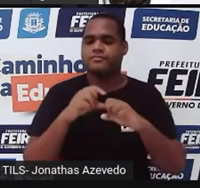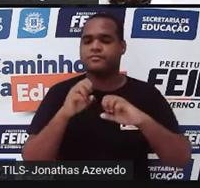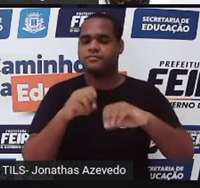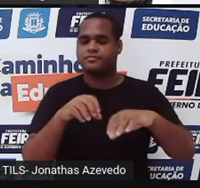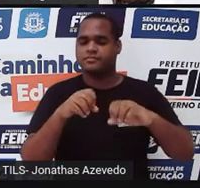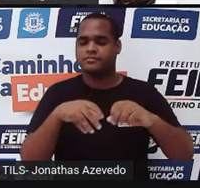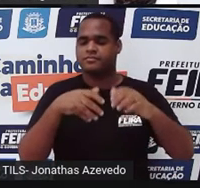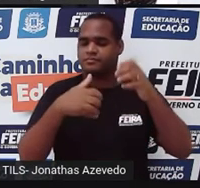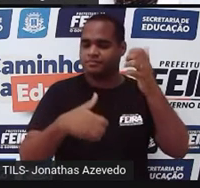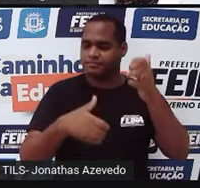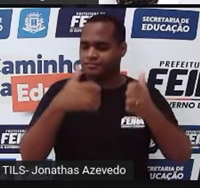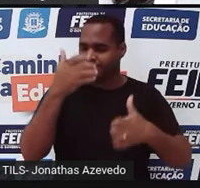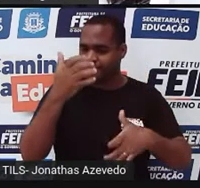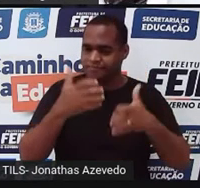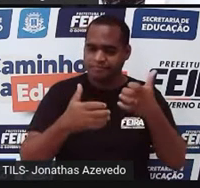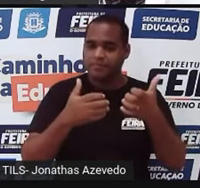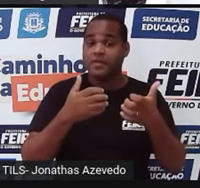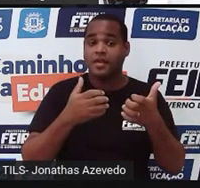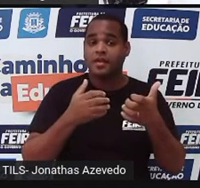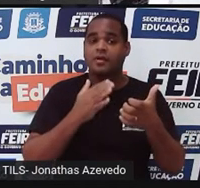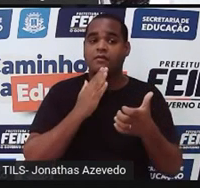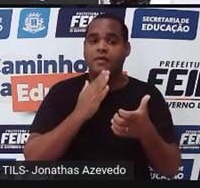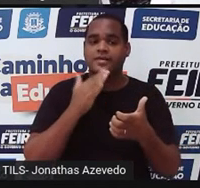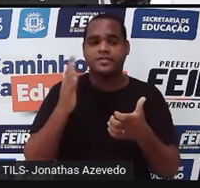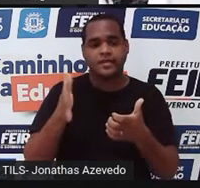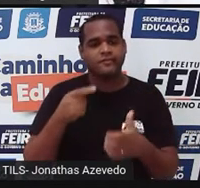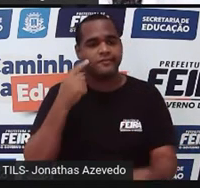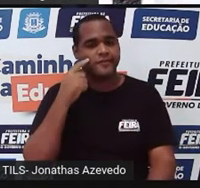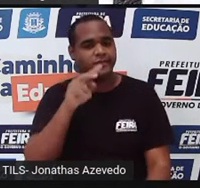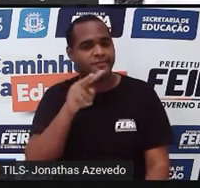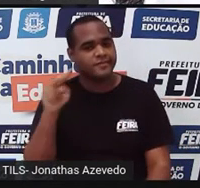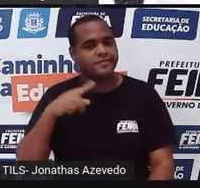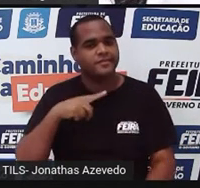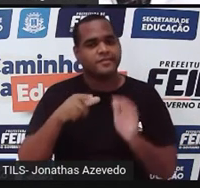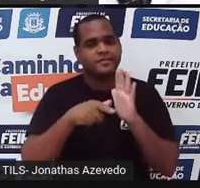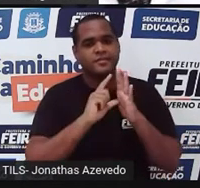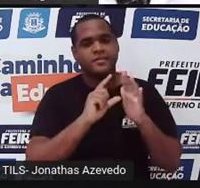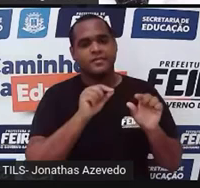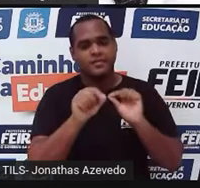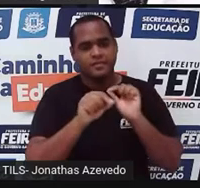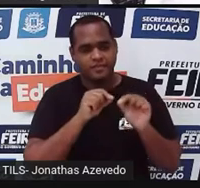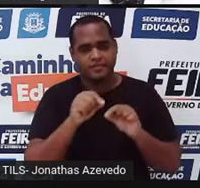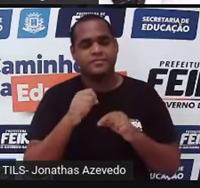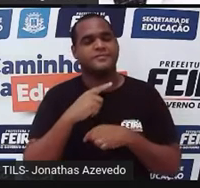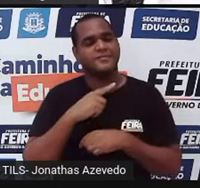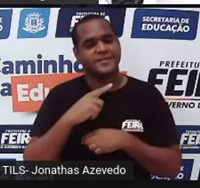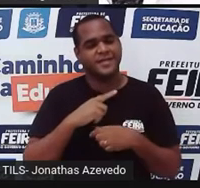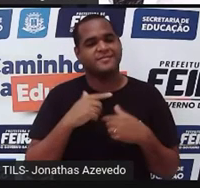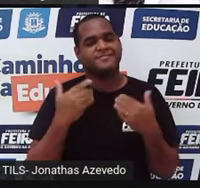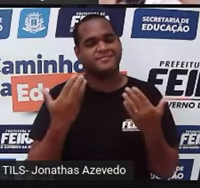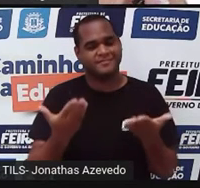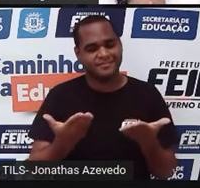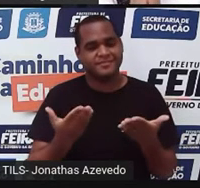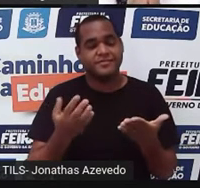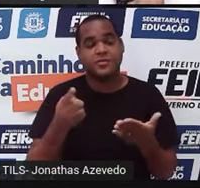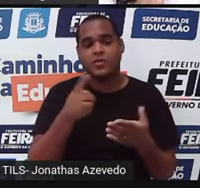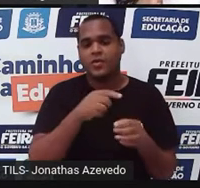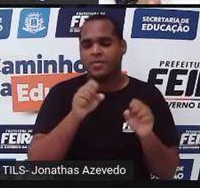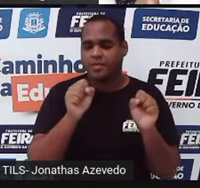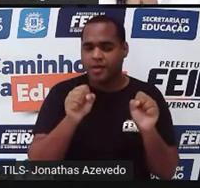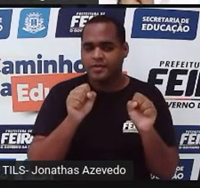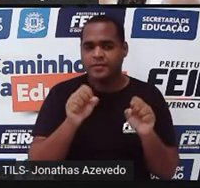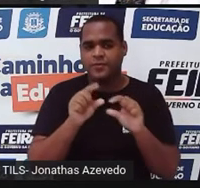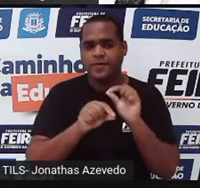certo? Coisas que a gente viu aí em aulas recentes e anteriores a essa, a gente só vai